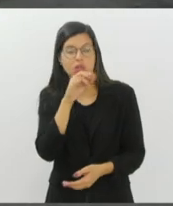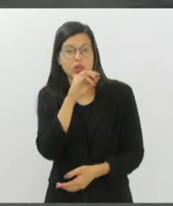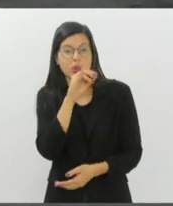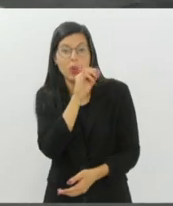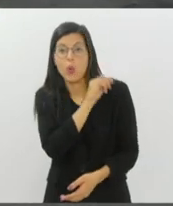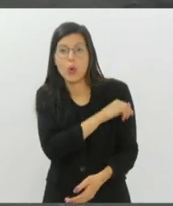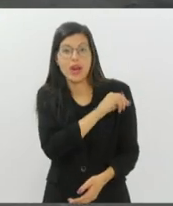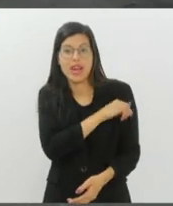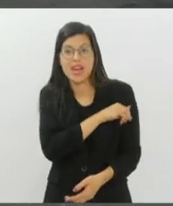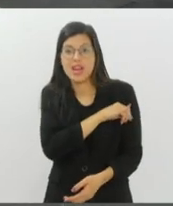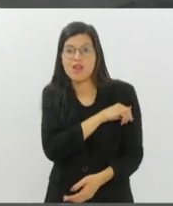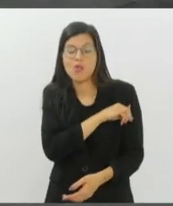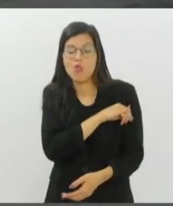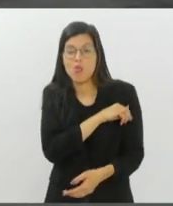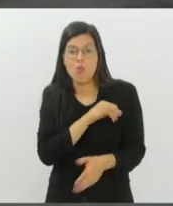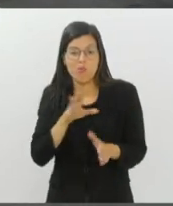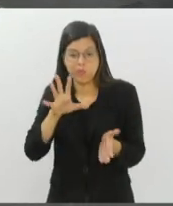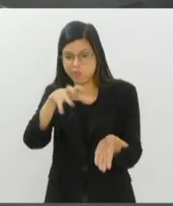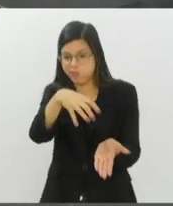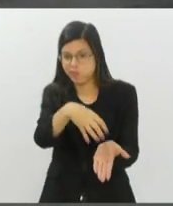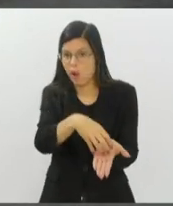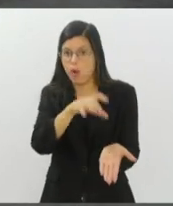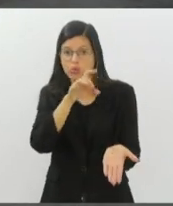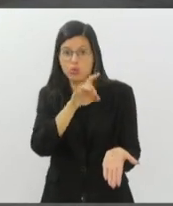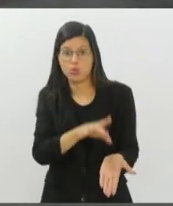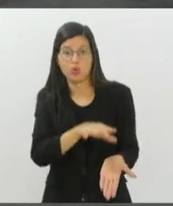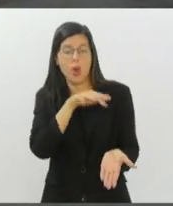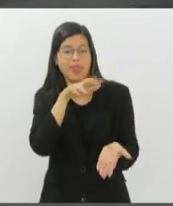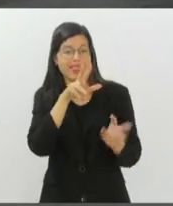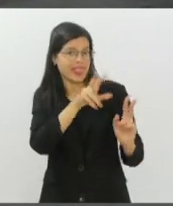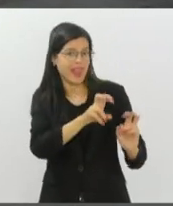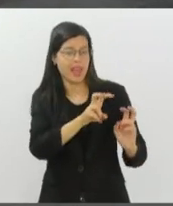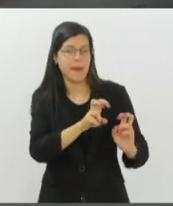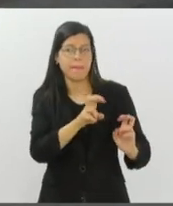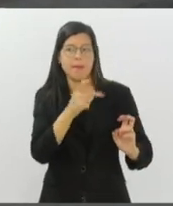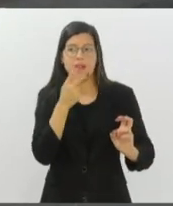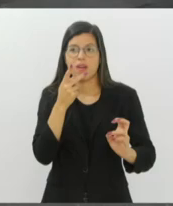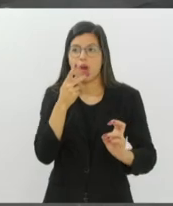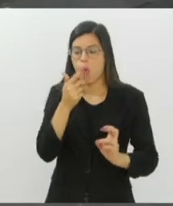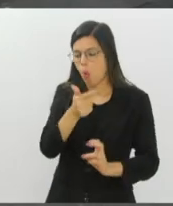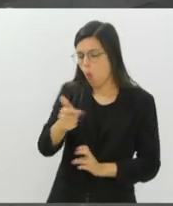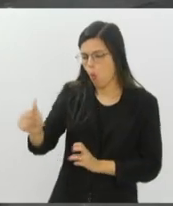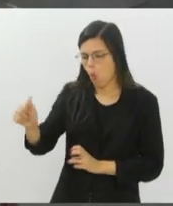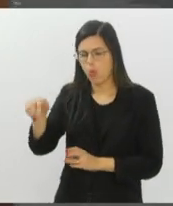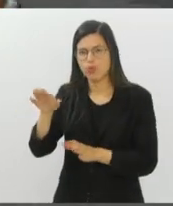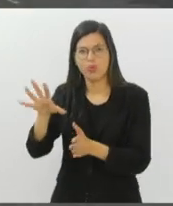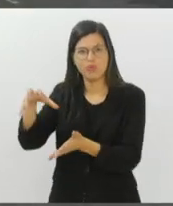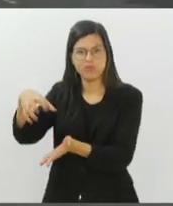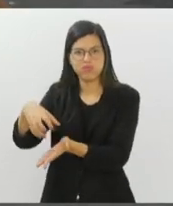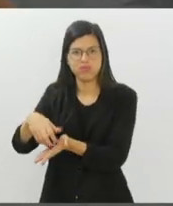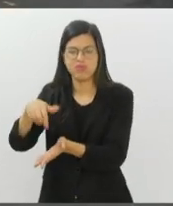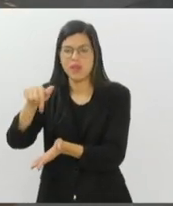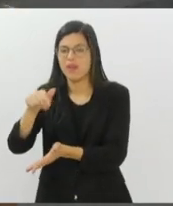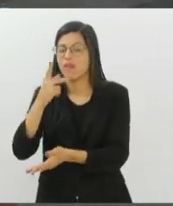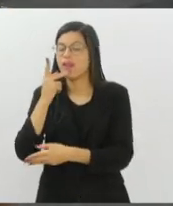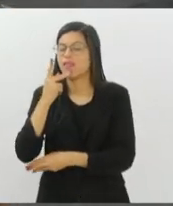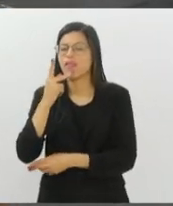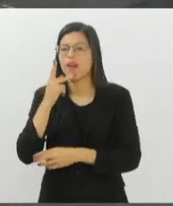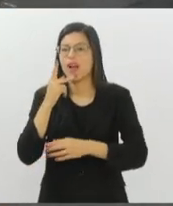um pavilhão gigante para falar só de jogos indie, né? Um outro pavilhão para falar de jogos